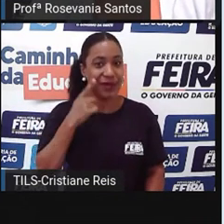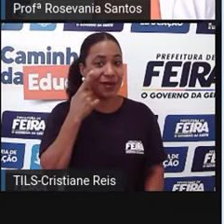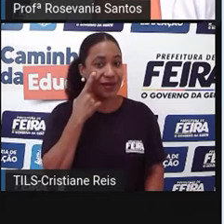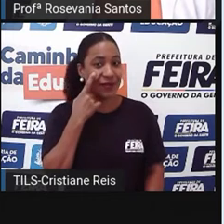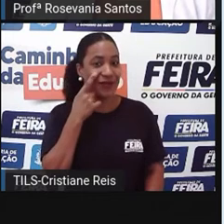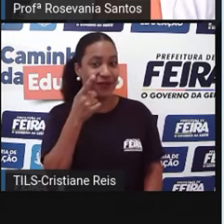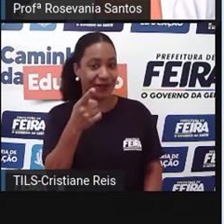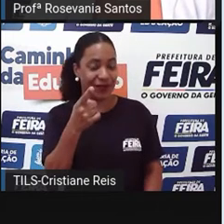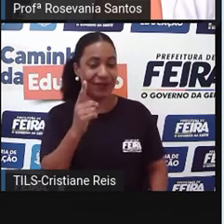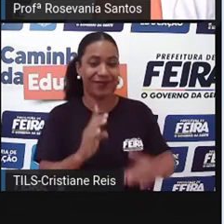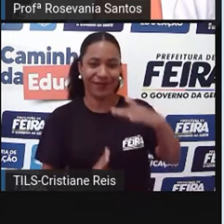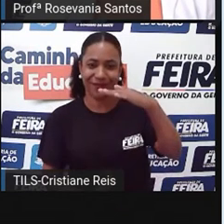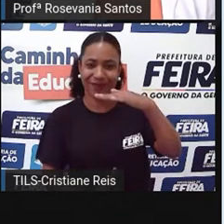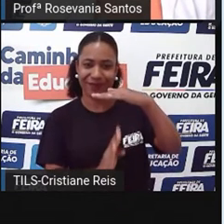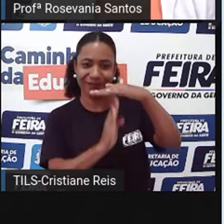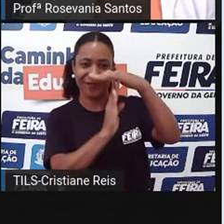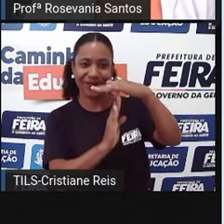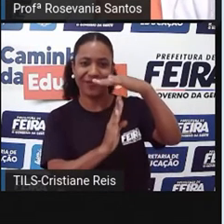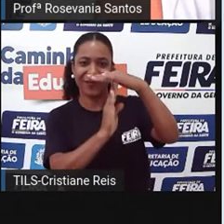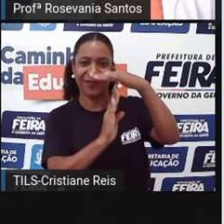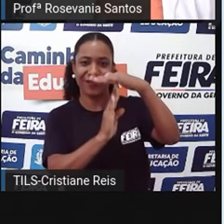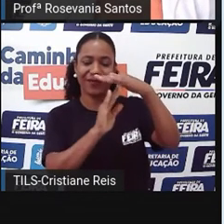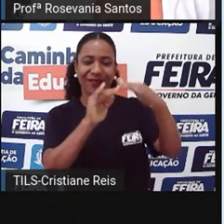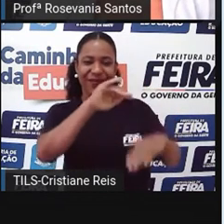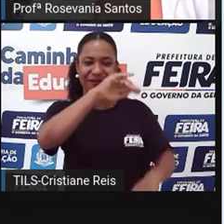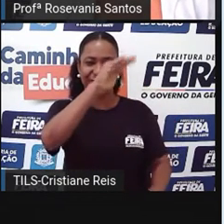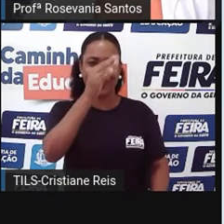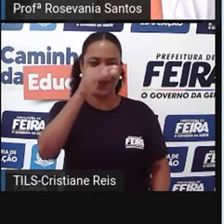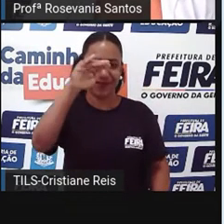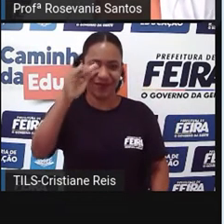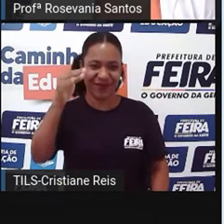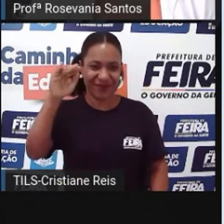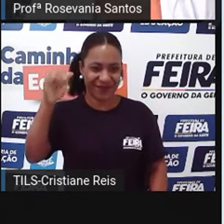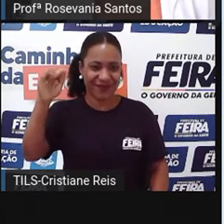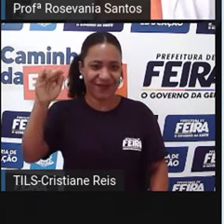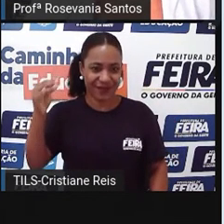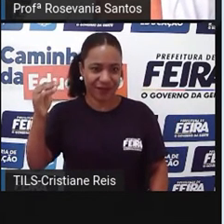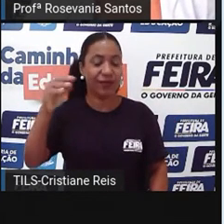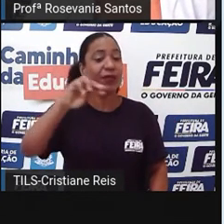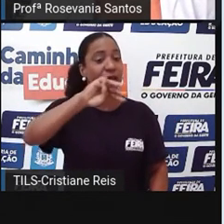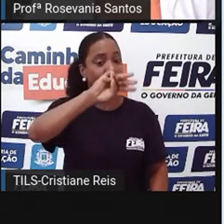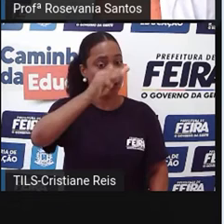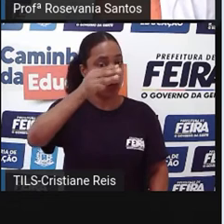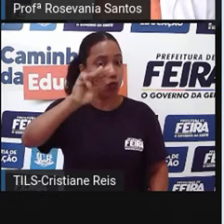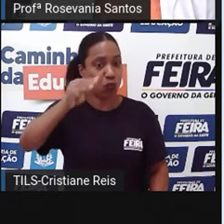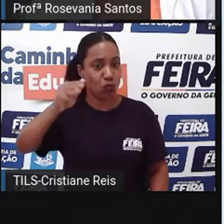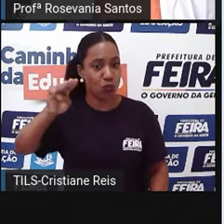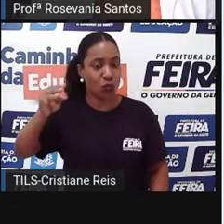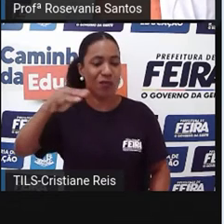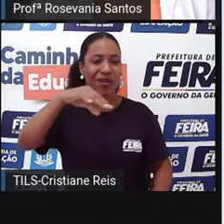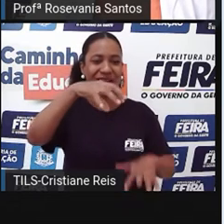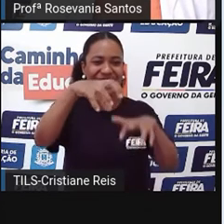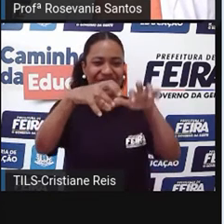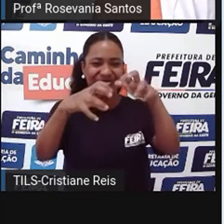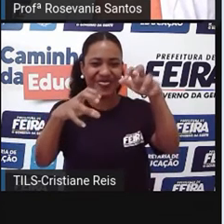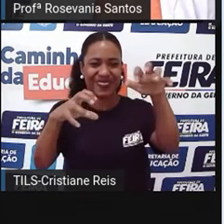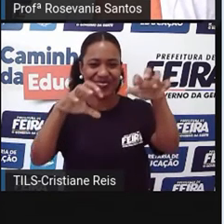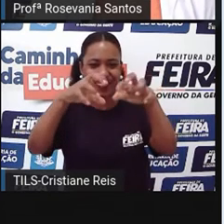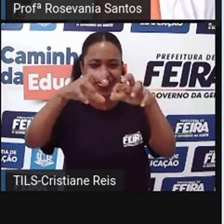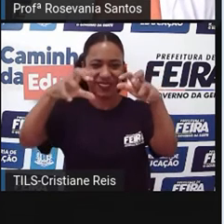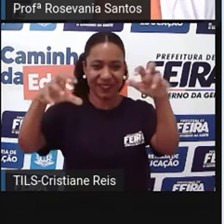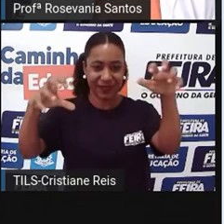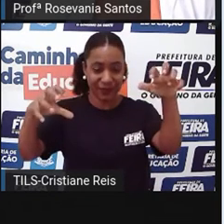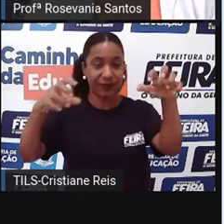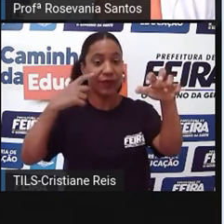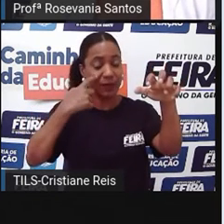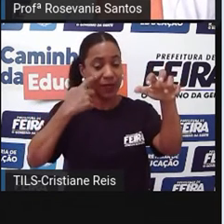os topos é bem mais, vamos dizer assim, acidentado, mais íngreme, e as pedras são menos desgastadas. Olha a área de